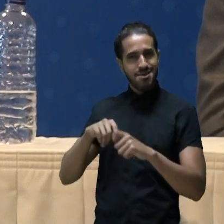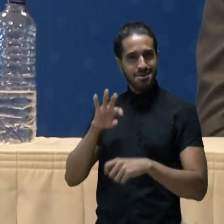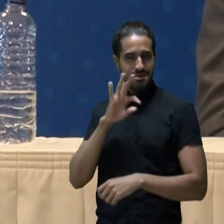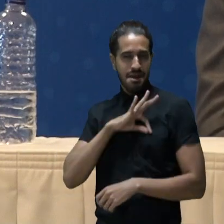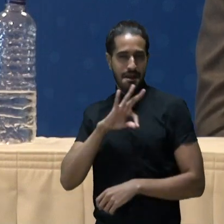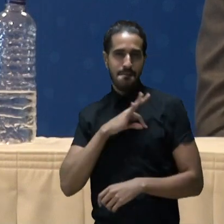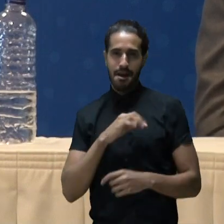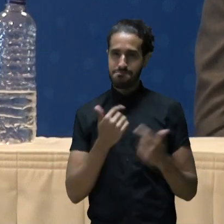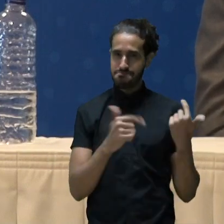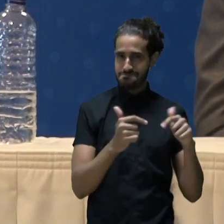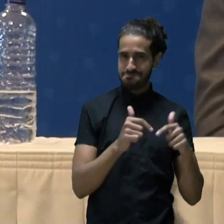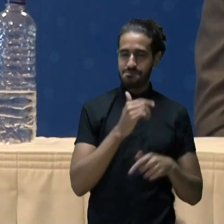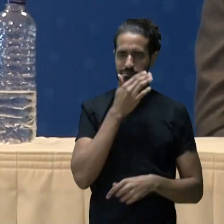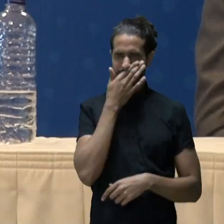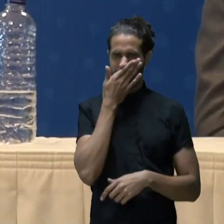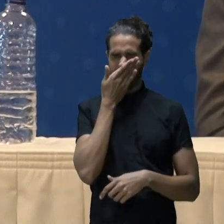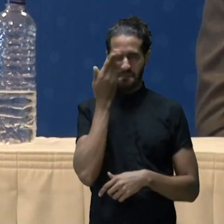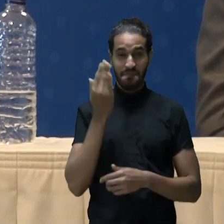e emprego.